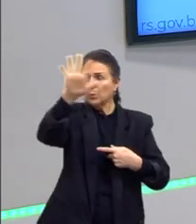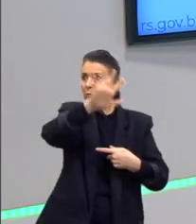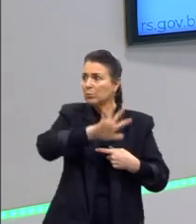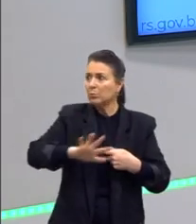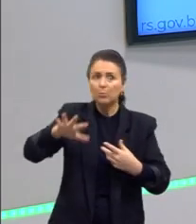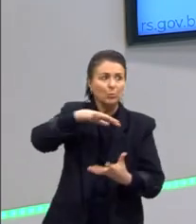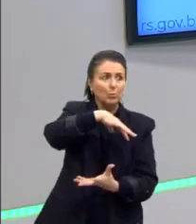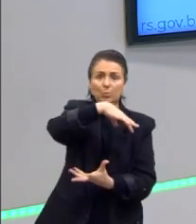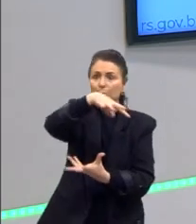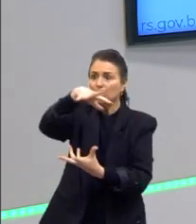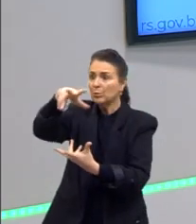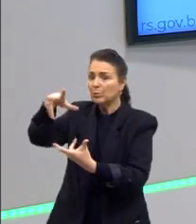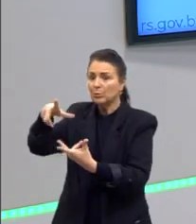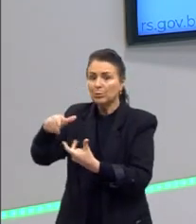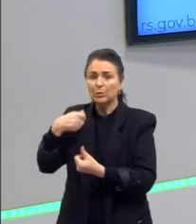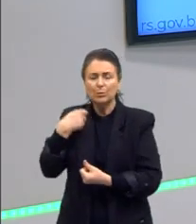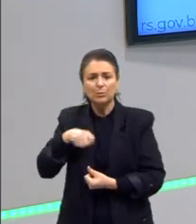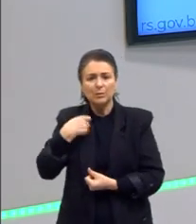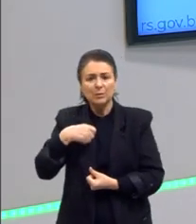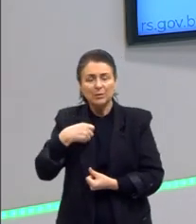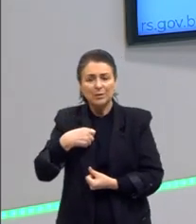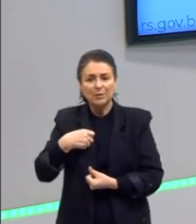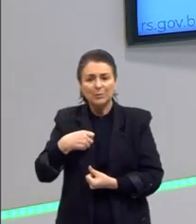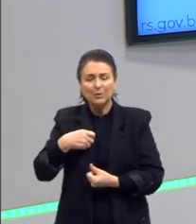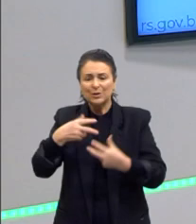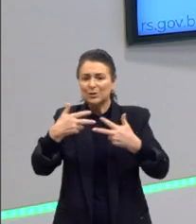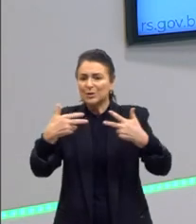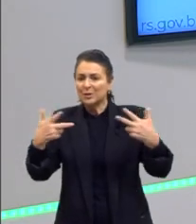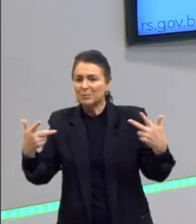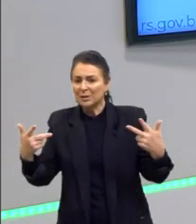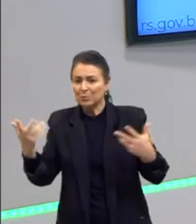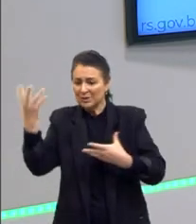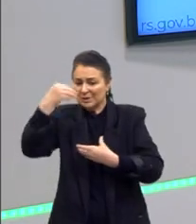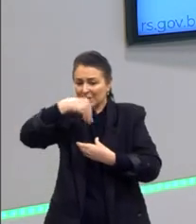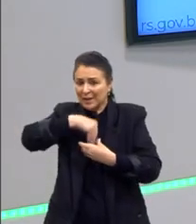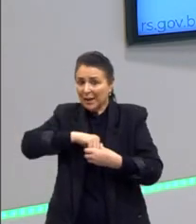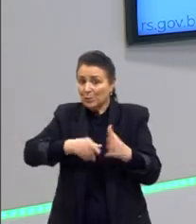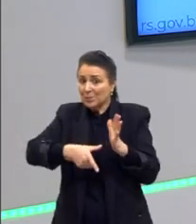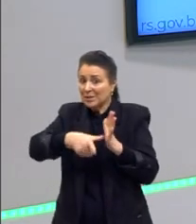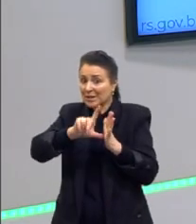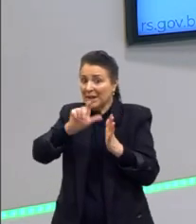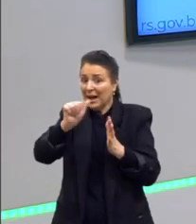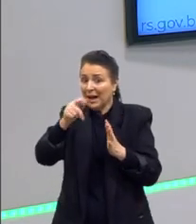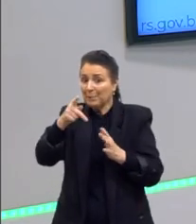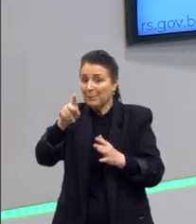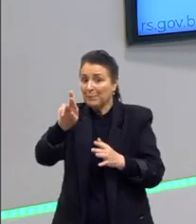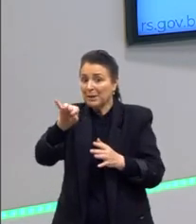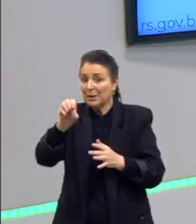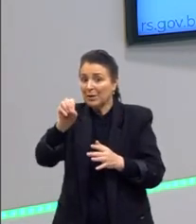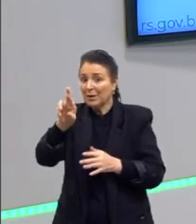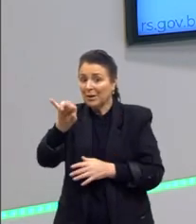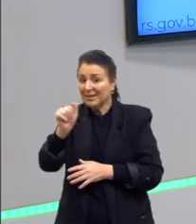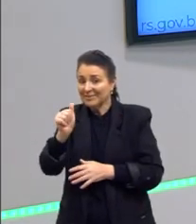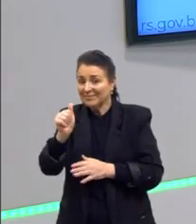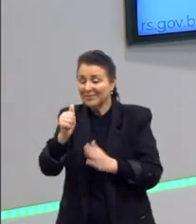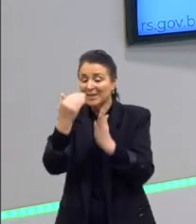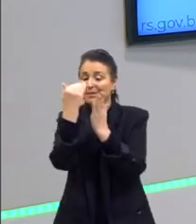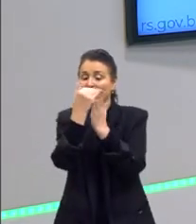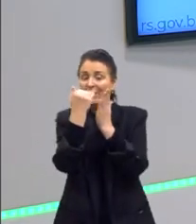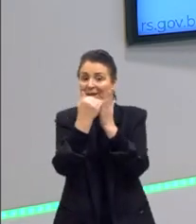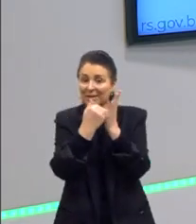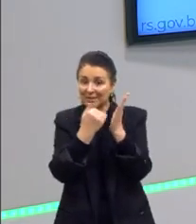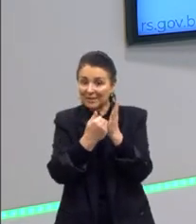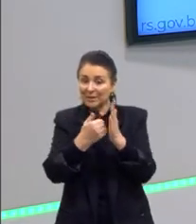Então, nós precisamos desses nossos elementos internos a priori que nós temos, essas categorias e o elemento